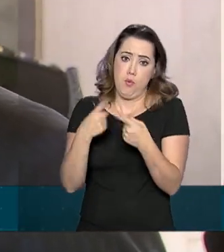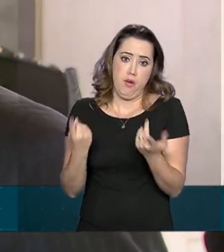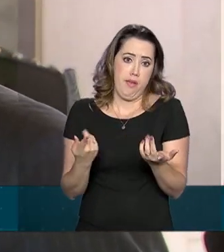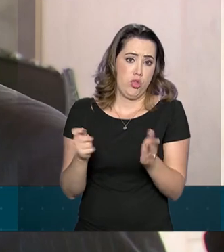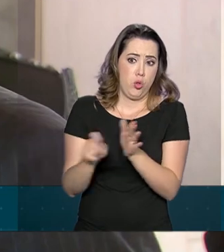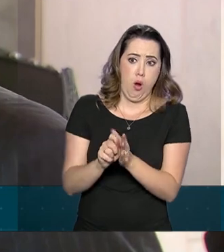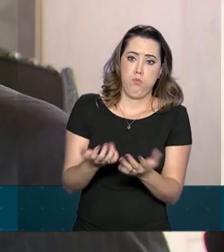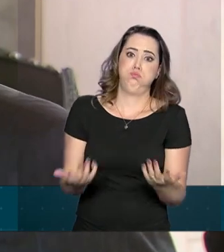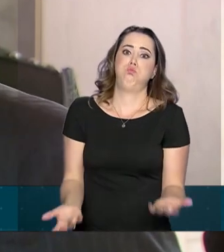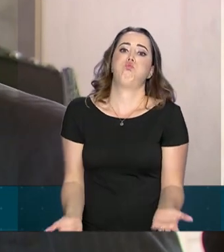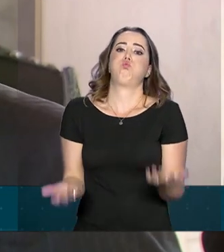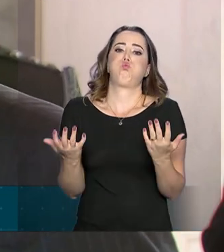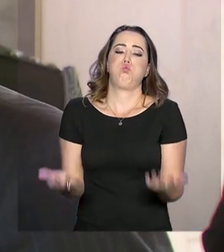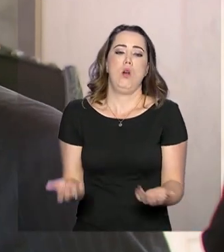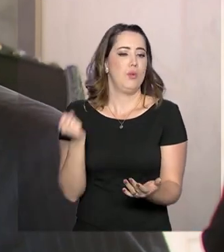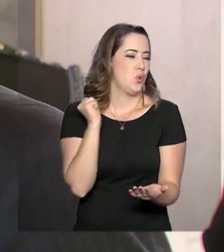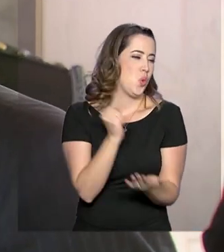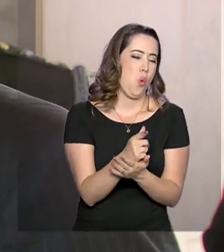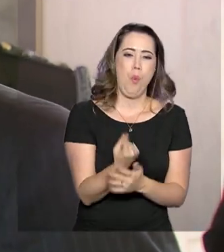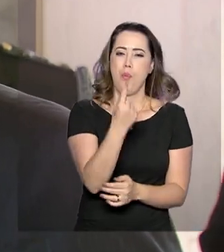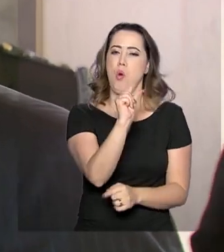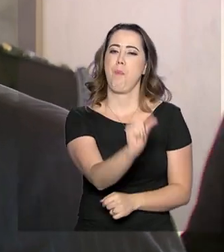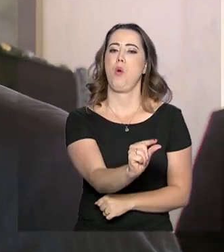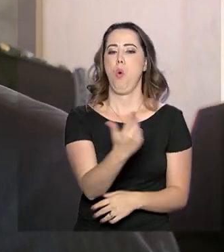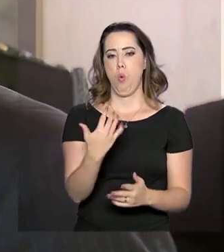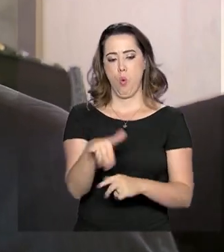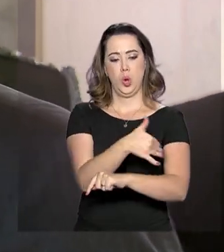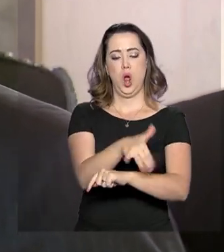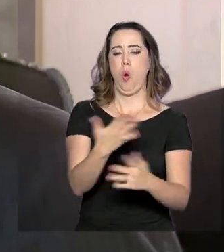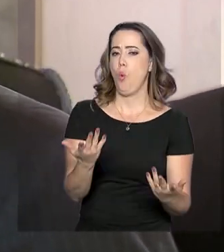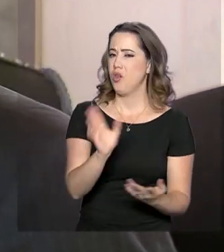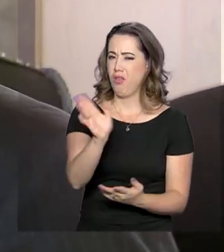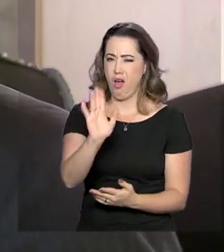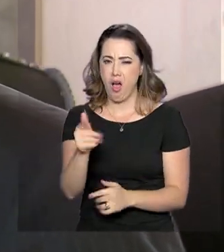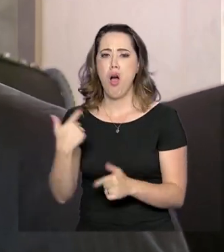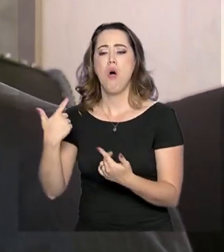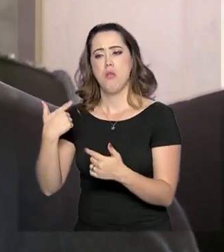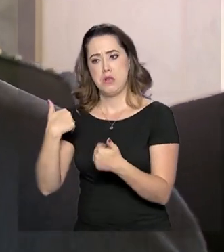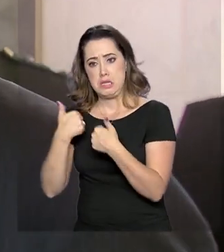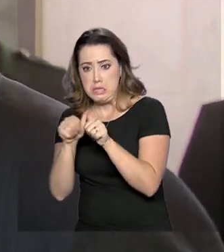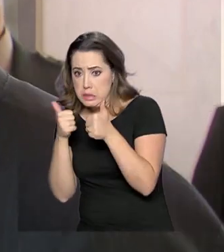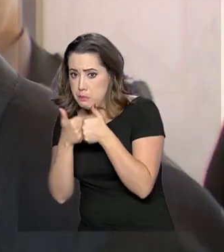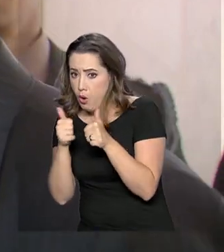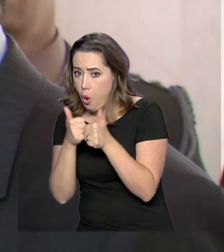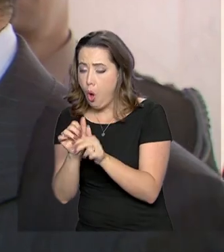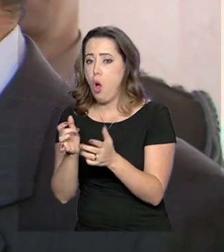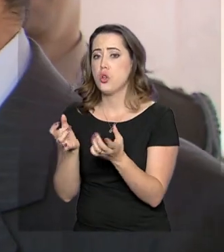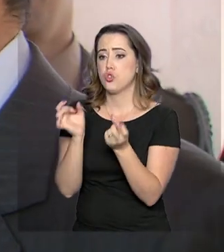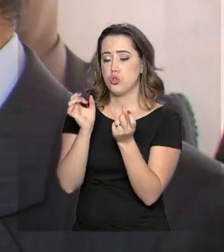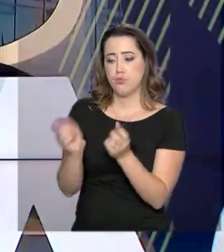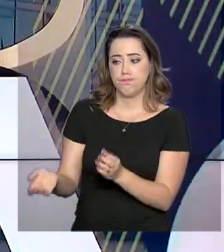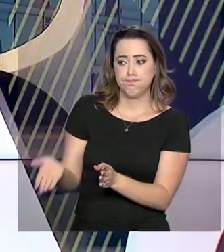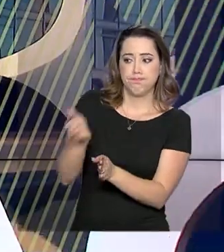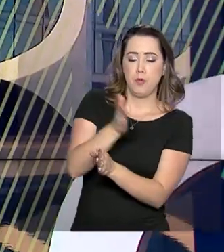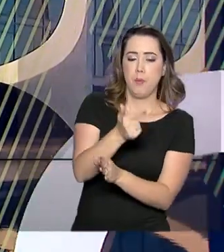levando. Ele não comprou na esquina e levou. Ele estava trabalhando como mula e uma mula qualificada, vamos colocar assim.